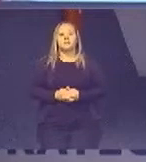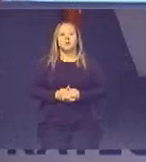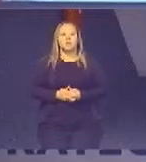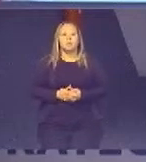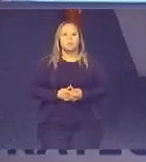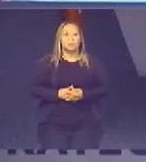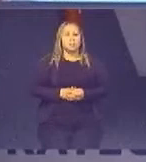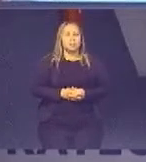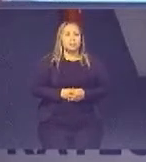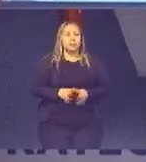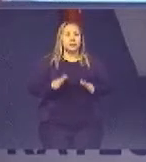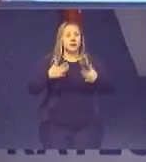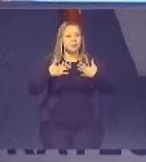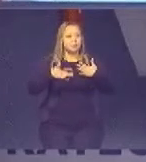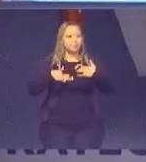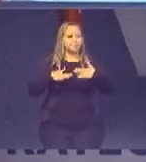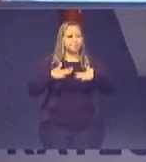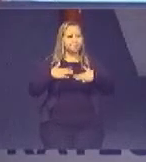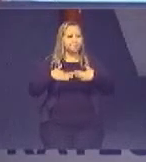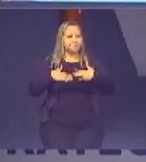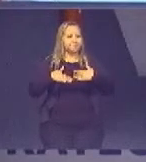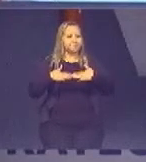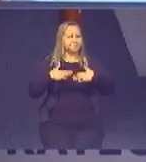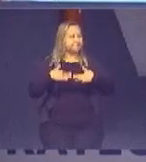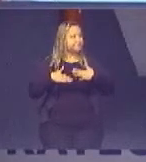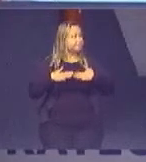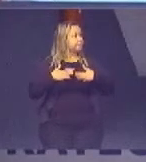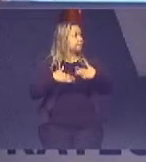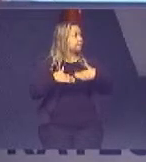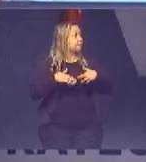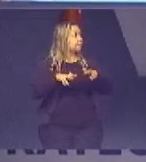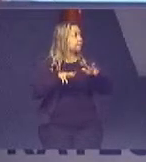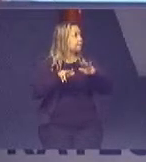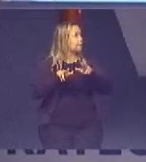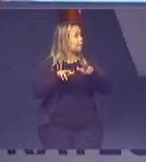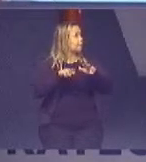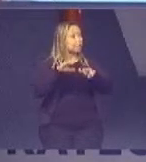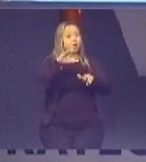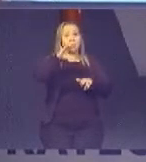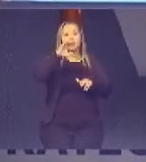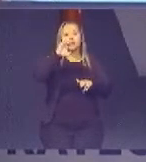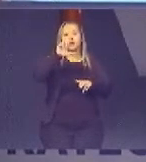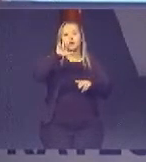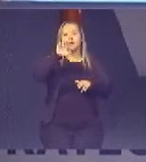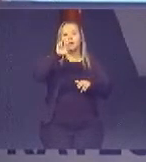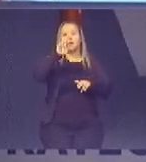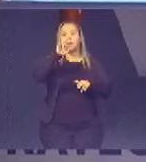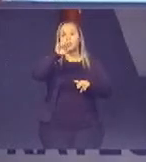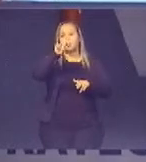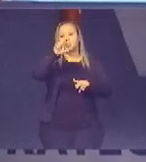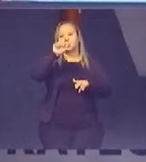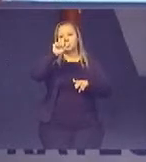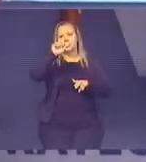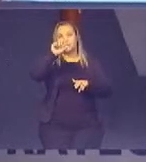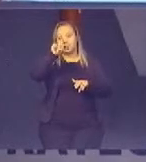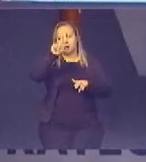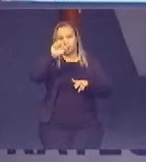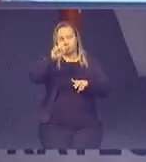Celeridade. Igual oportunidade pessoais a todos os níveis